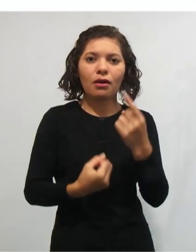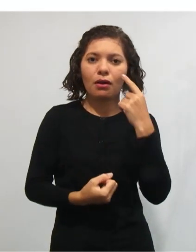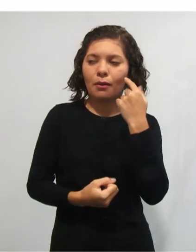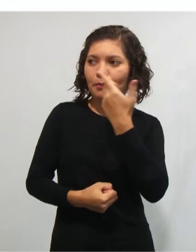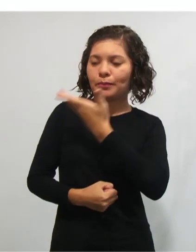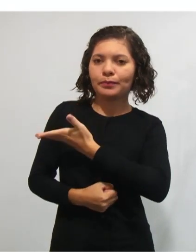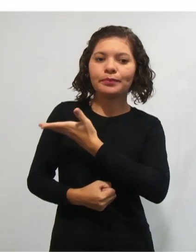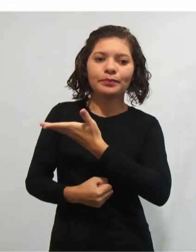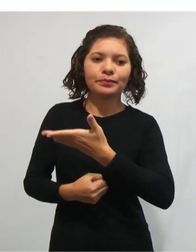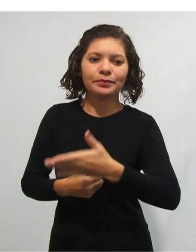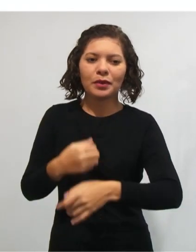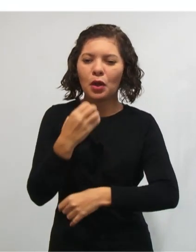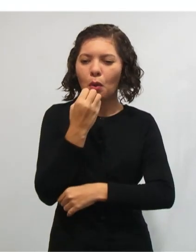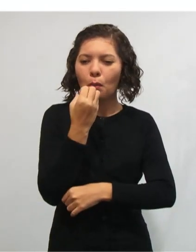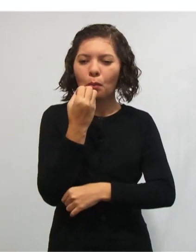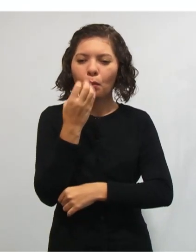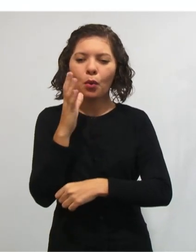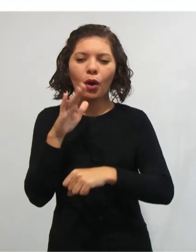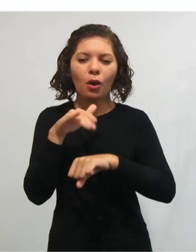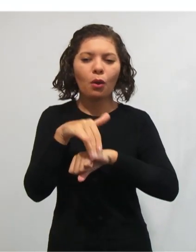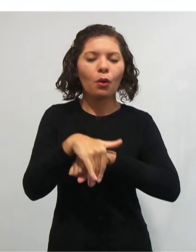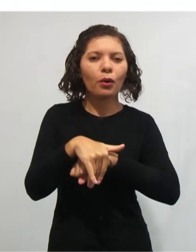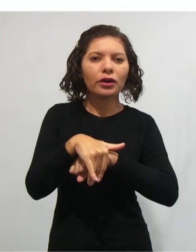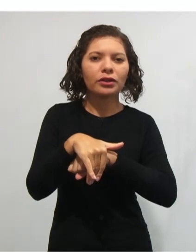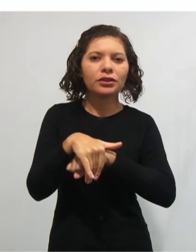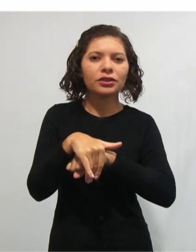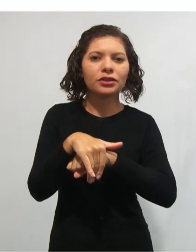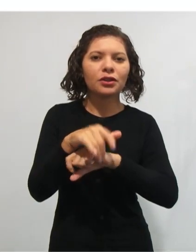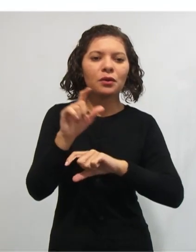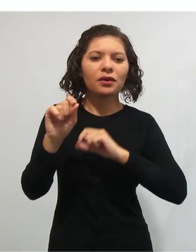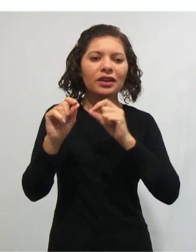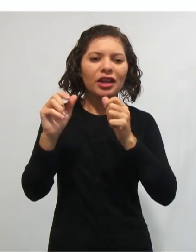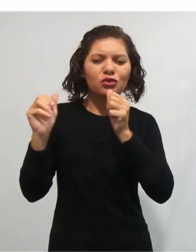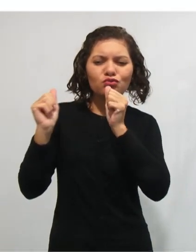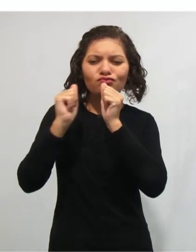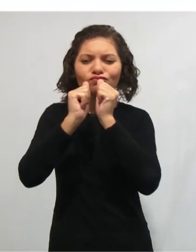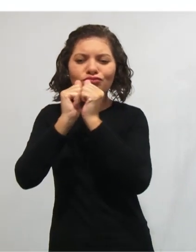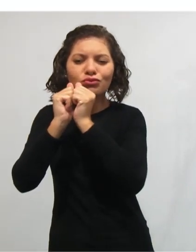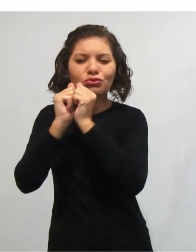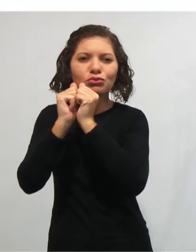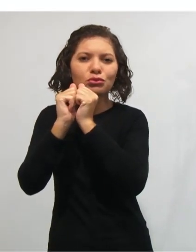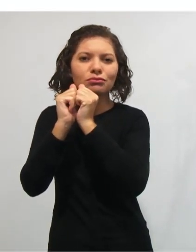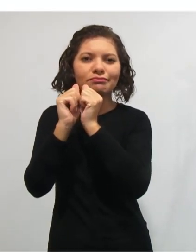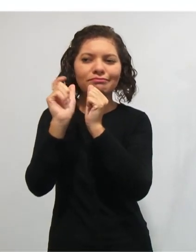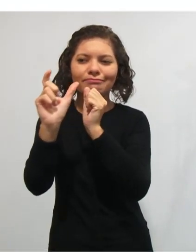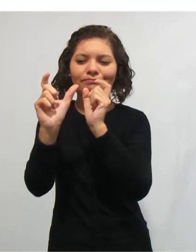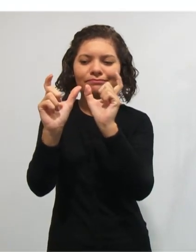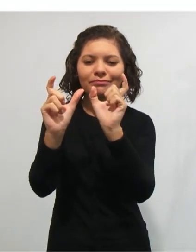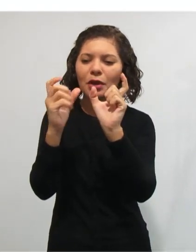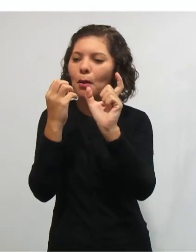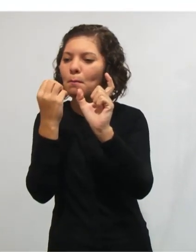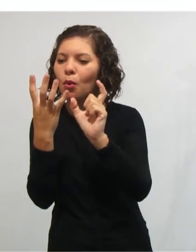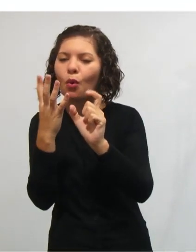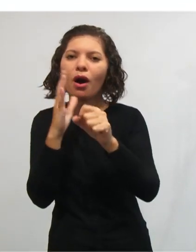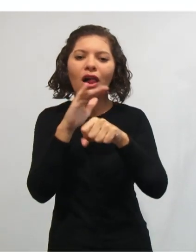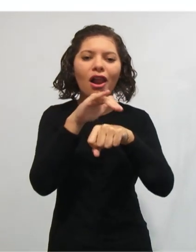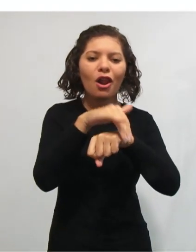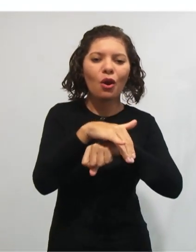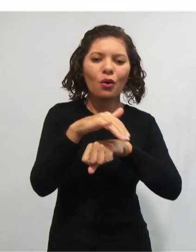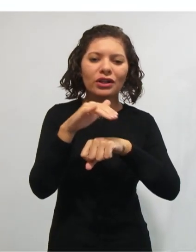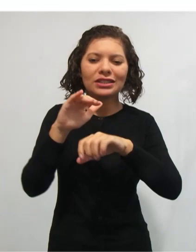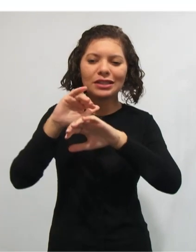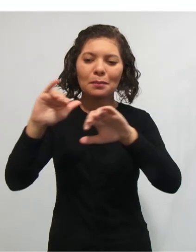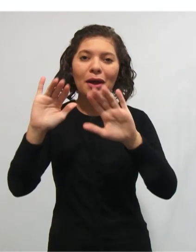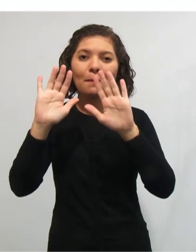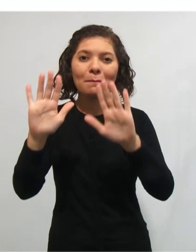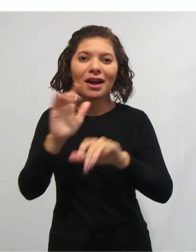na palavra boa noite, aparece aquilo que nós dissemos que é a aglutinação. Boa noite. Provavelmente, no arranque sonoro, ele vai